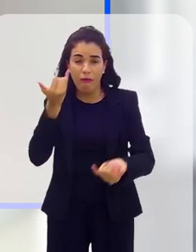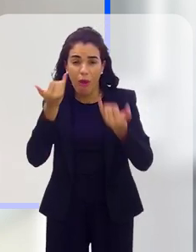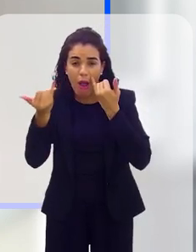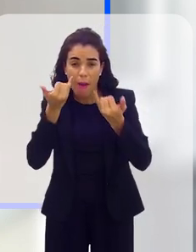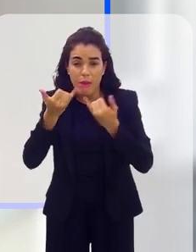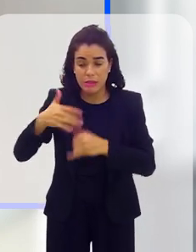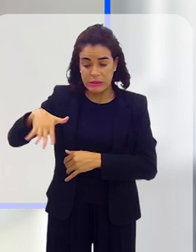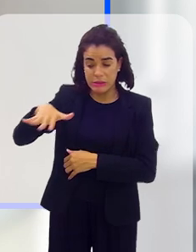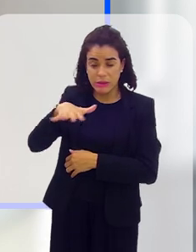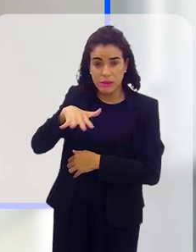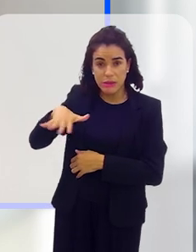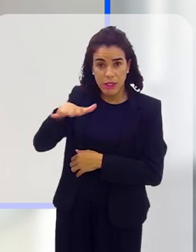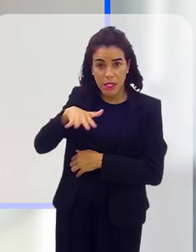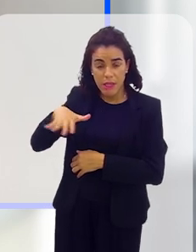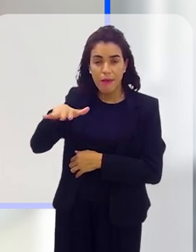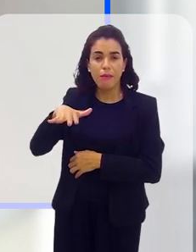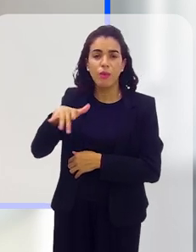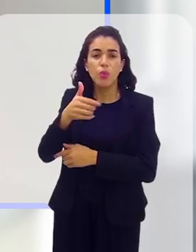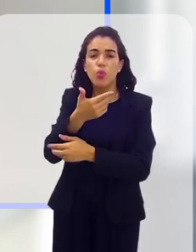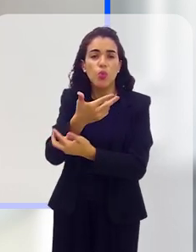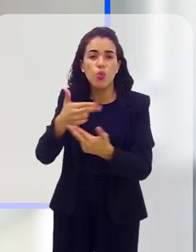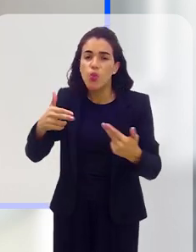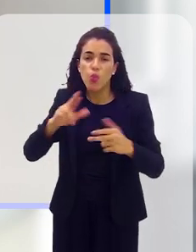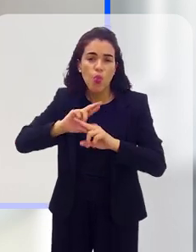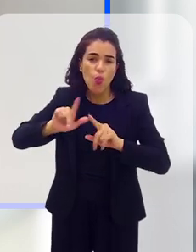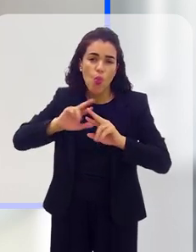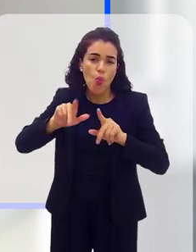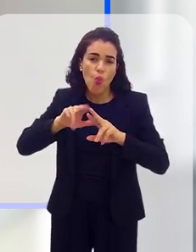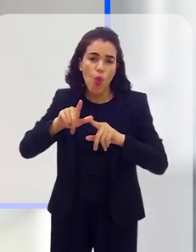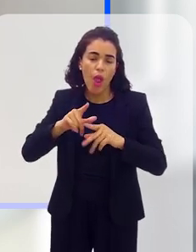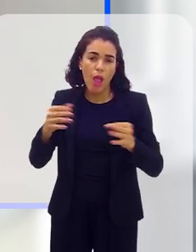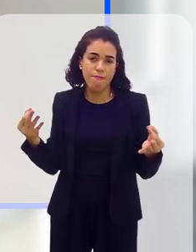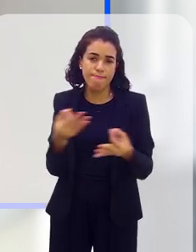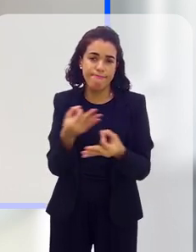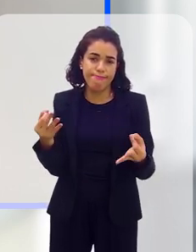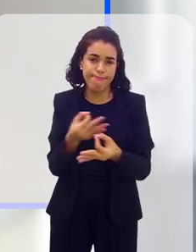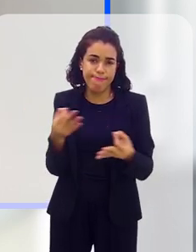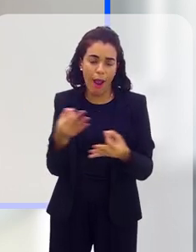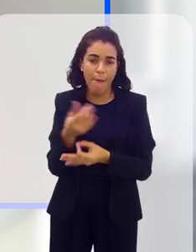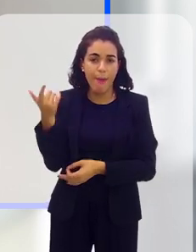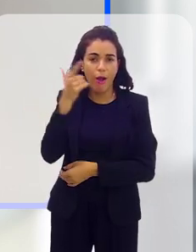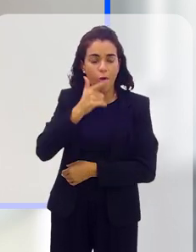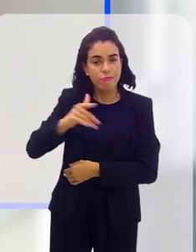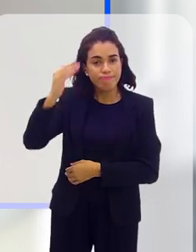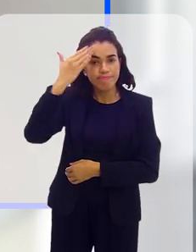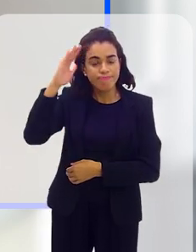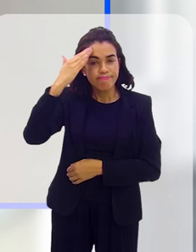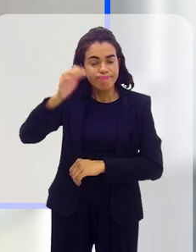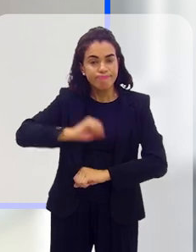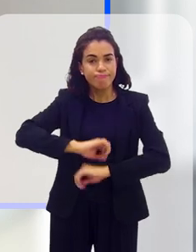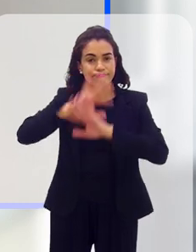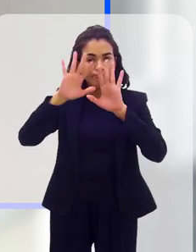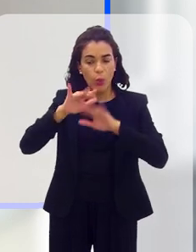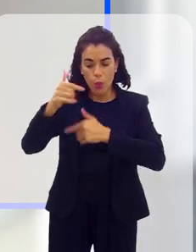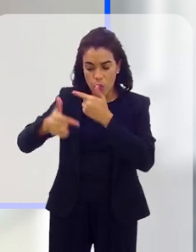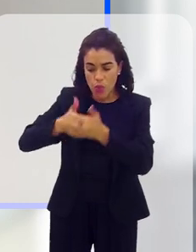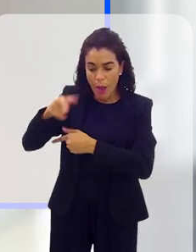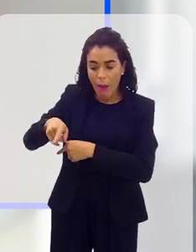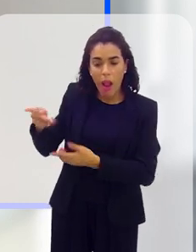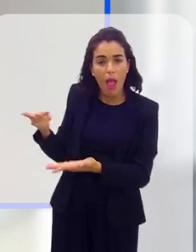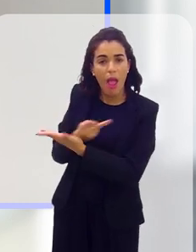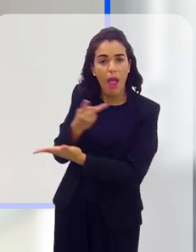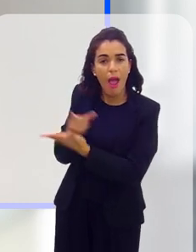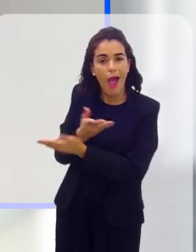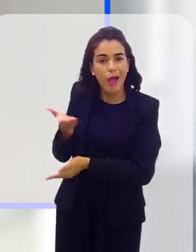daquela região em que ele se encontre, né, não é o suficiente para fazer com que ele entenda que aquilo